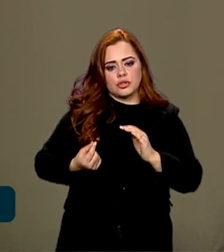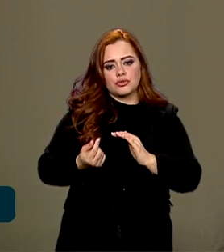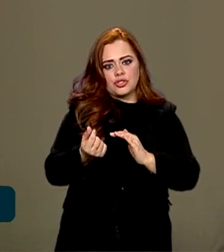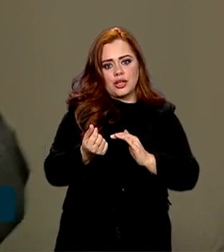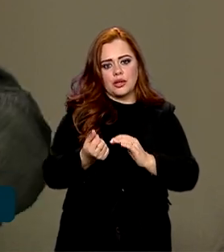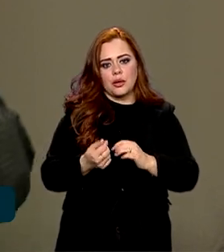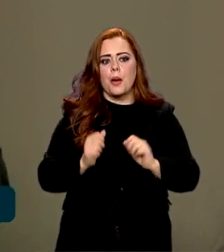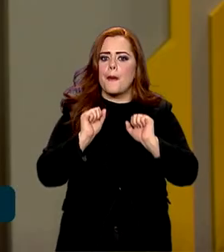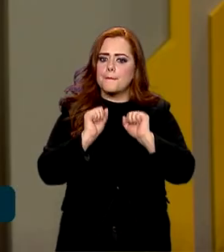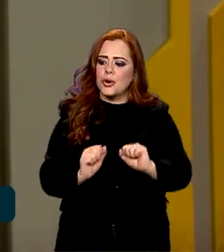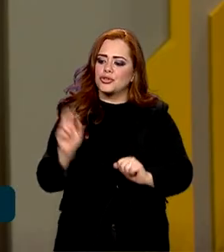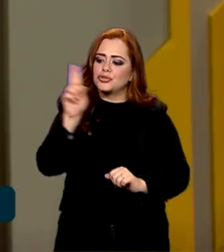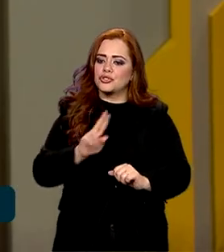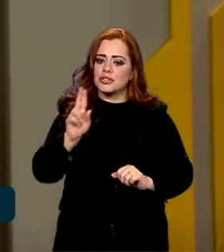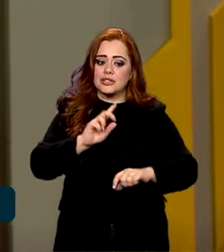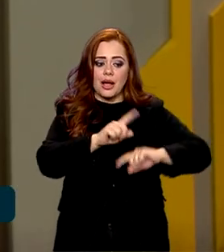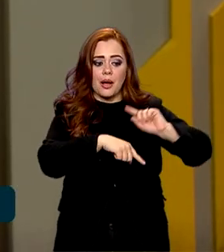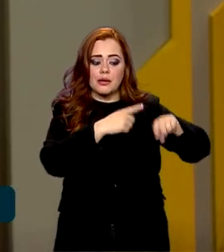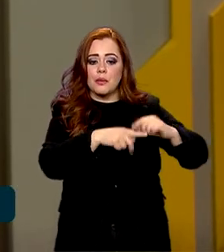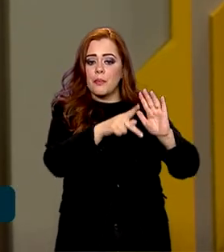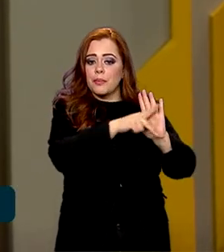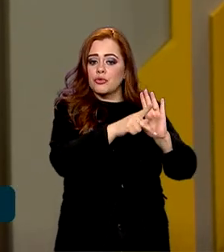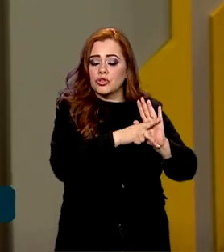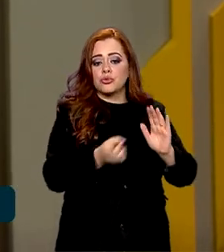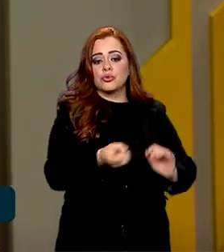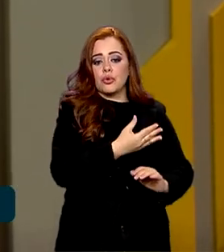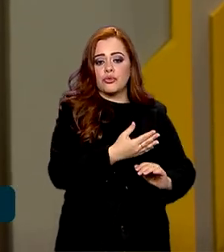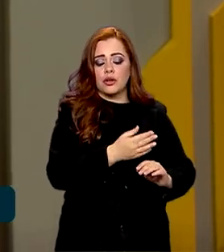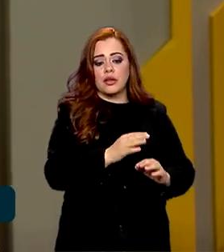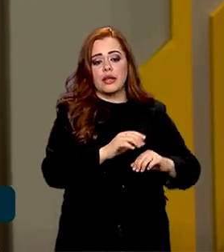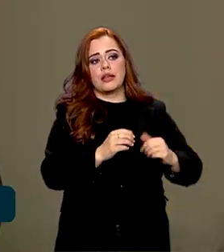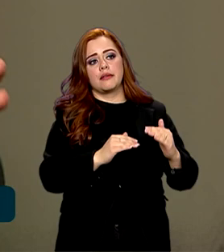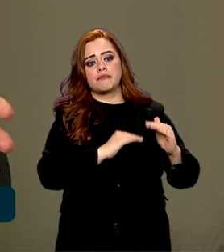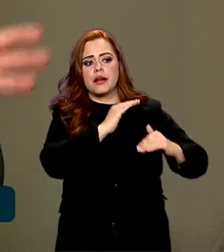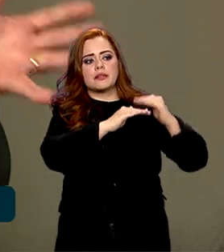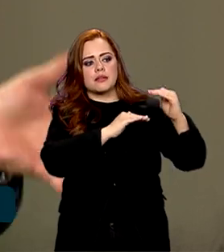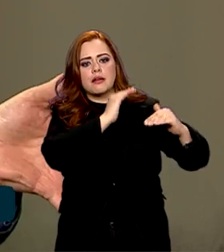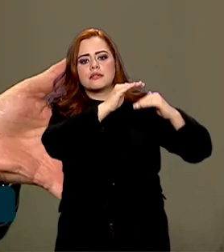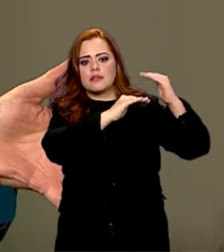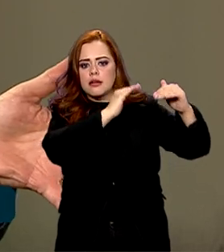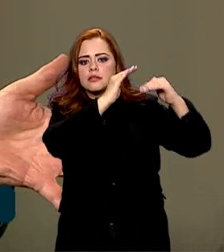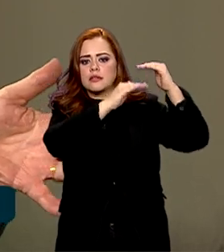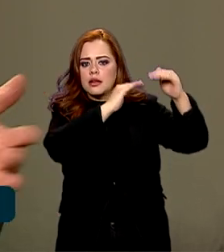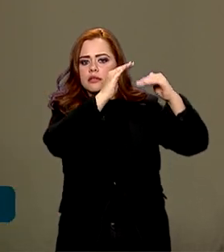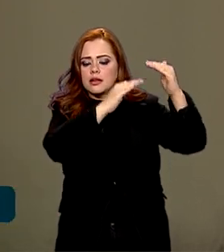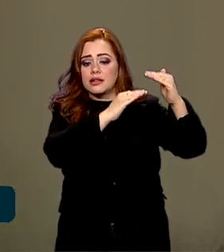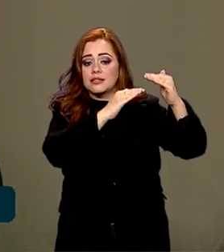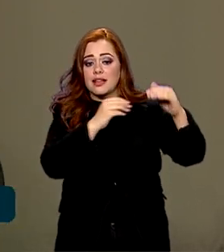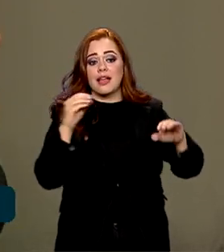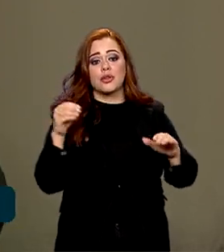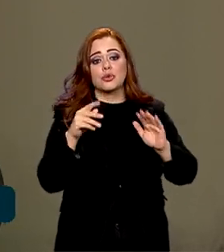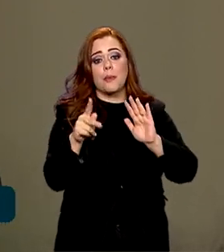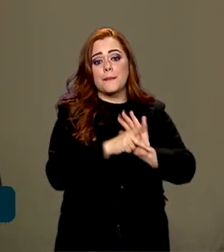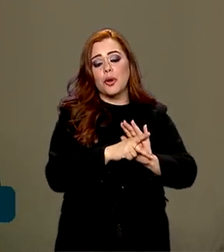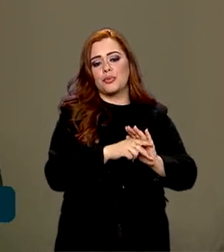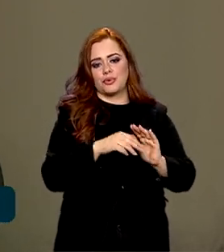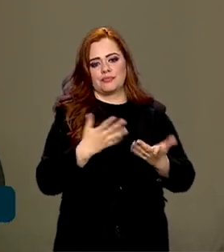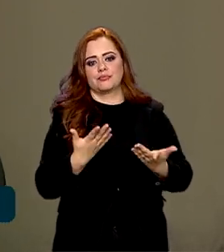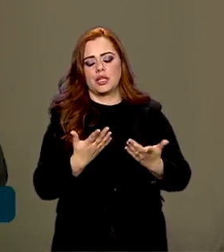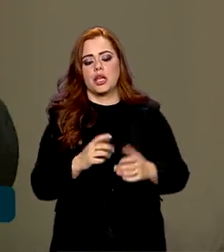projetos e acaba criando um ciclo virtuoso, né? Você cresce dentro do próprio programa. Então, esses 1